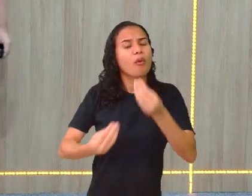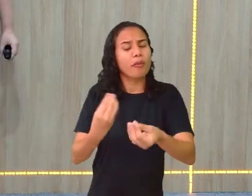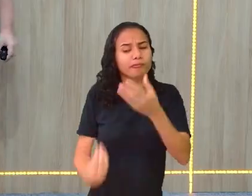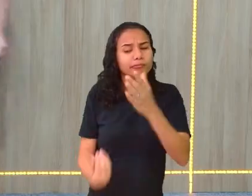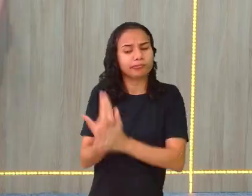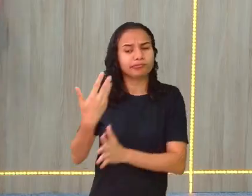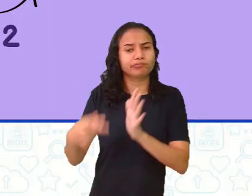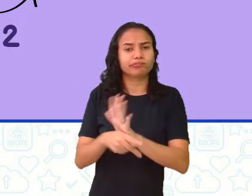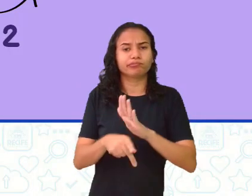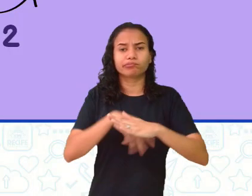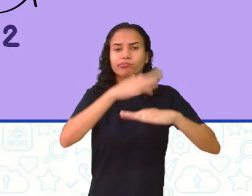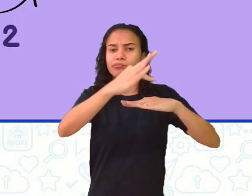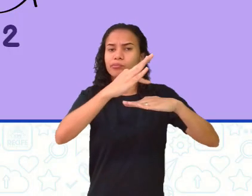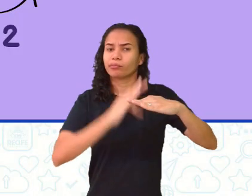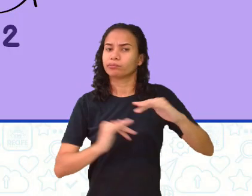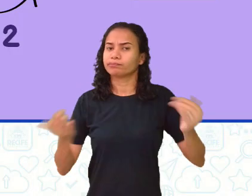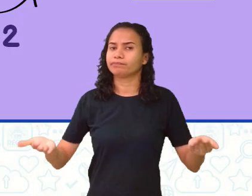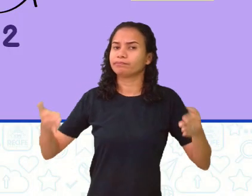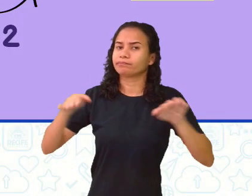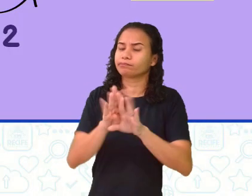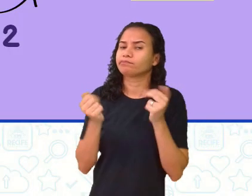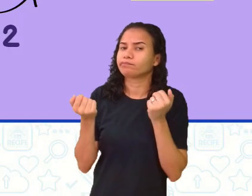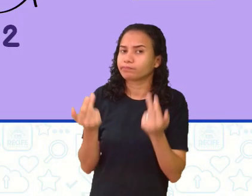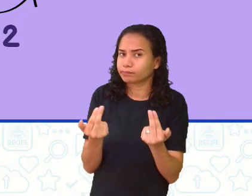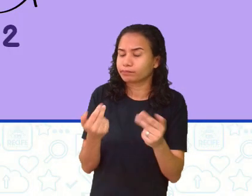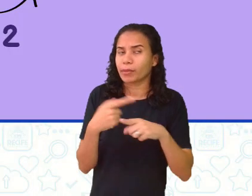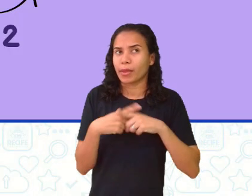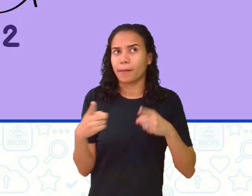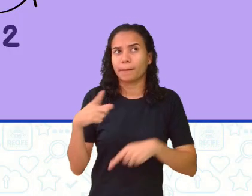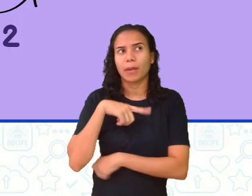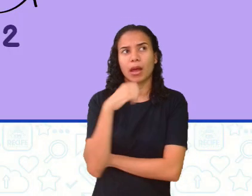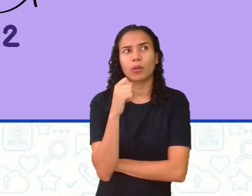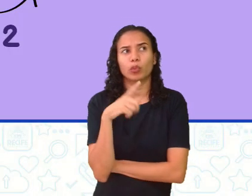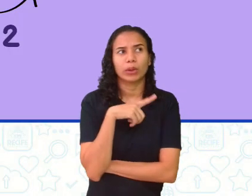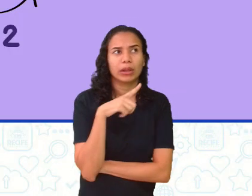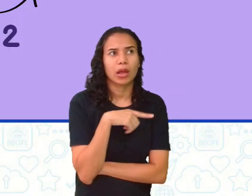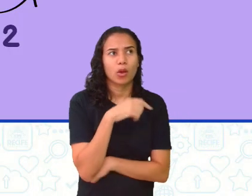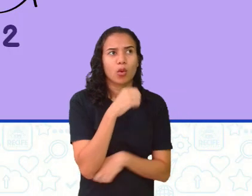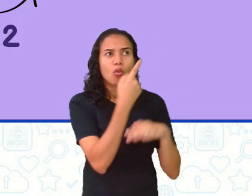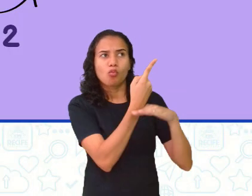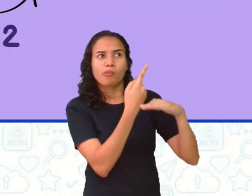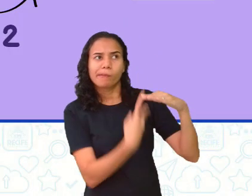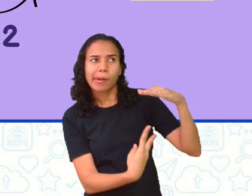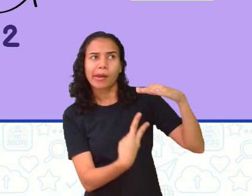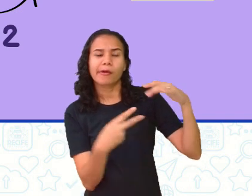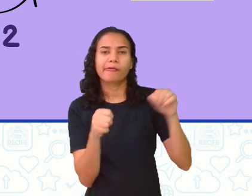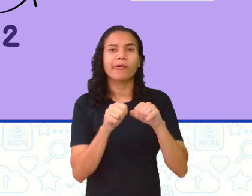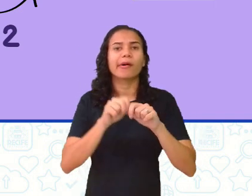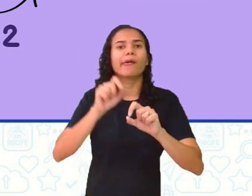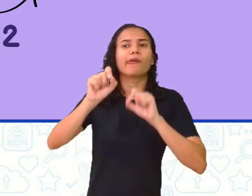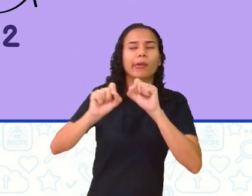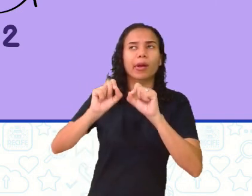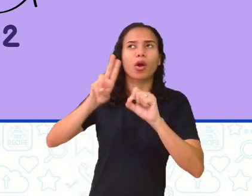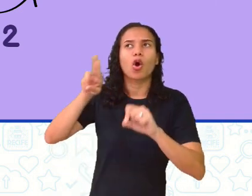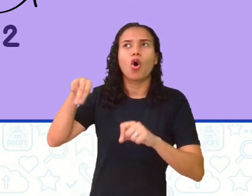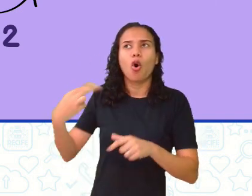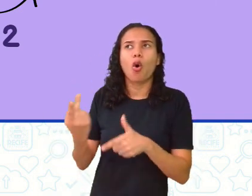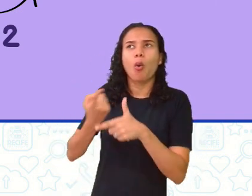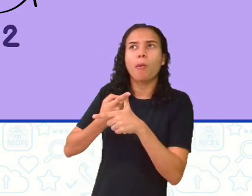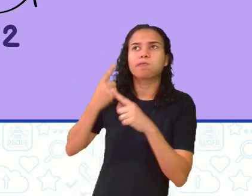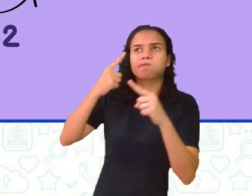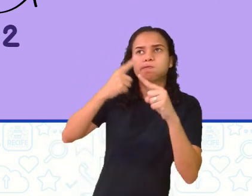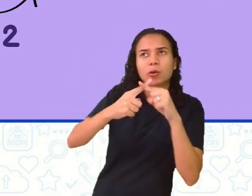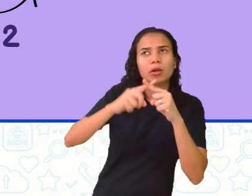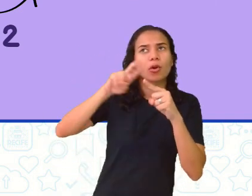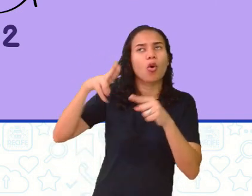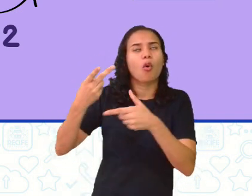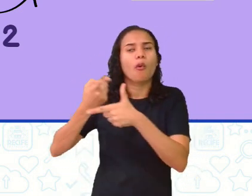fração equivalente? Ora, se eu tenho um meio, o é que eu tenho que fazer? Ou eu multiplico ou eu divido.